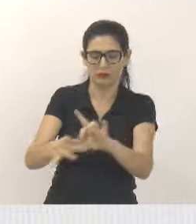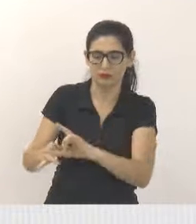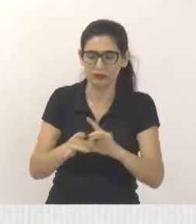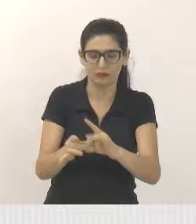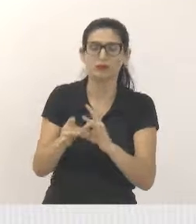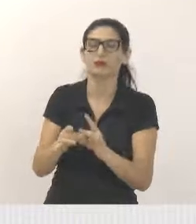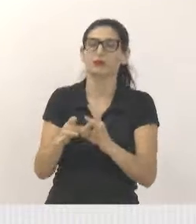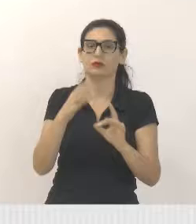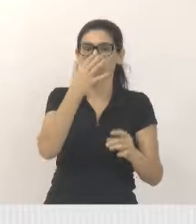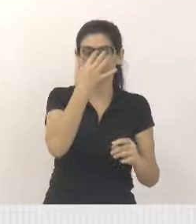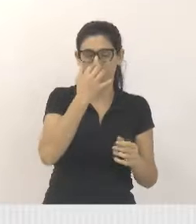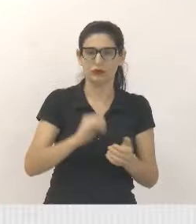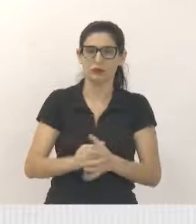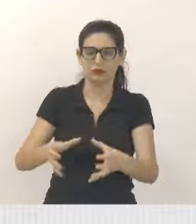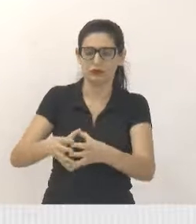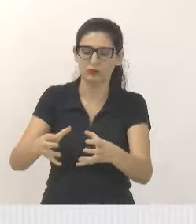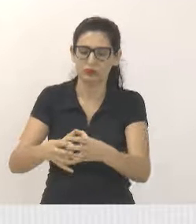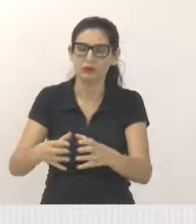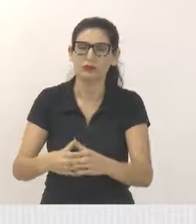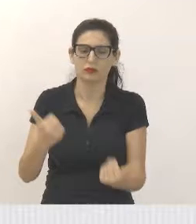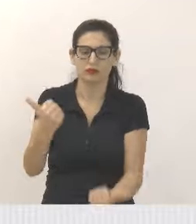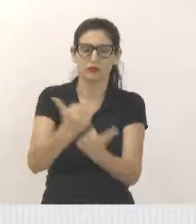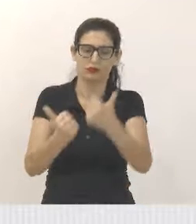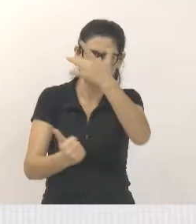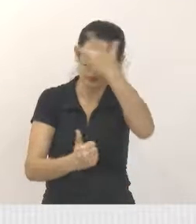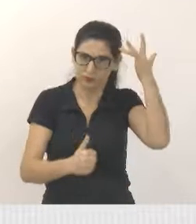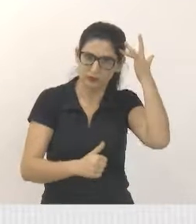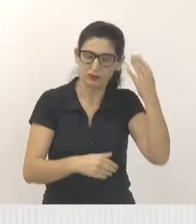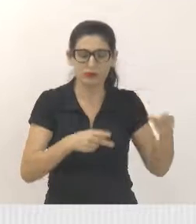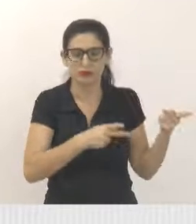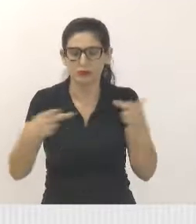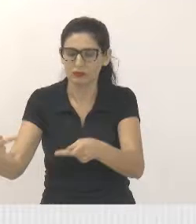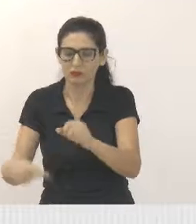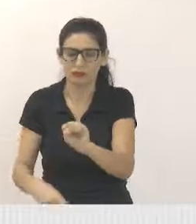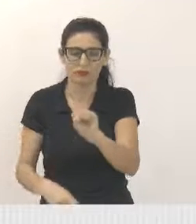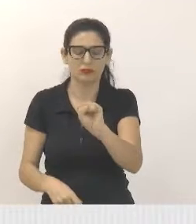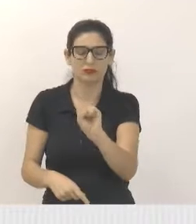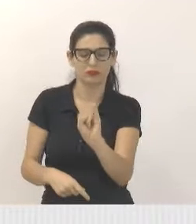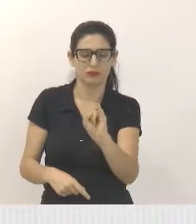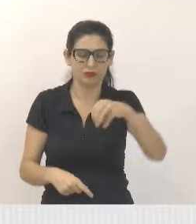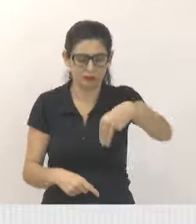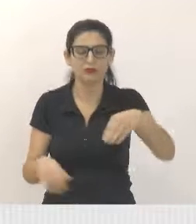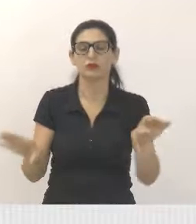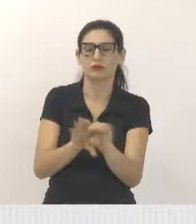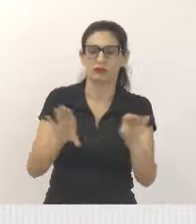visitar o Sim e o laboratório também. Próximo.